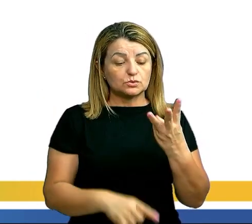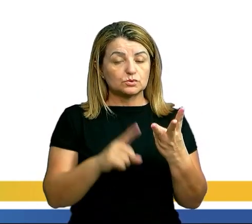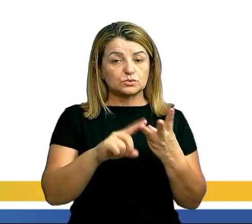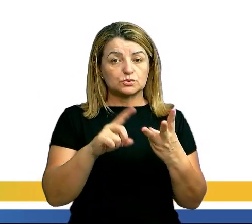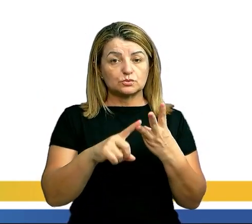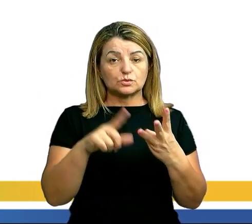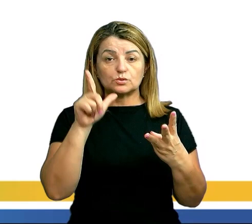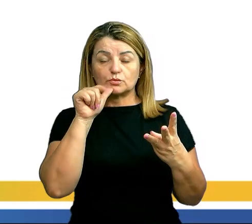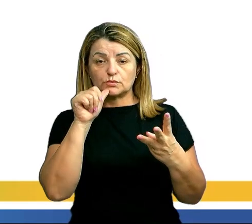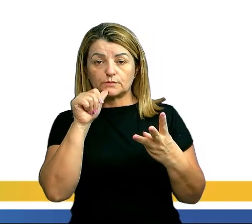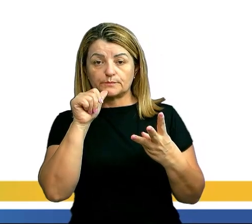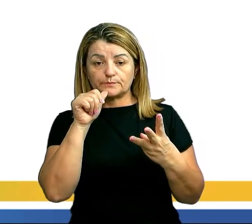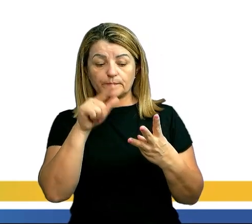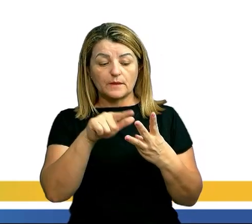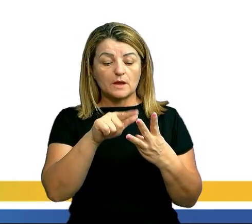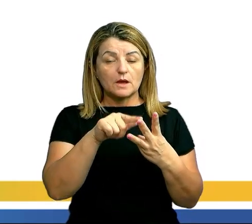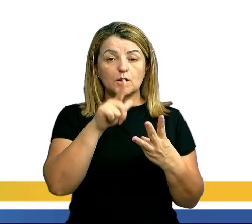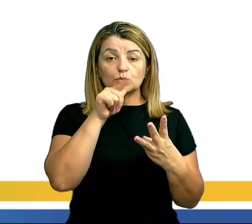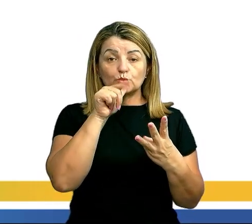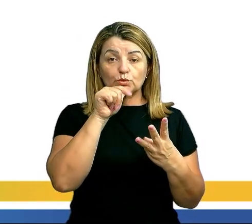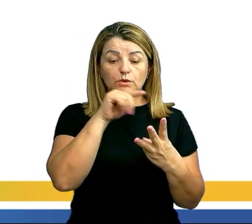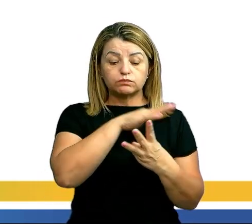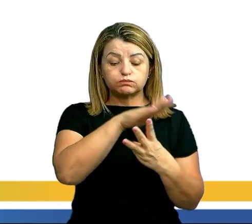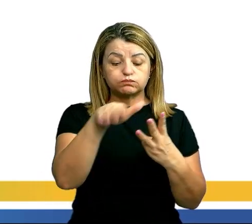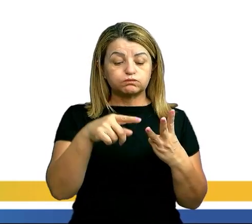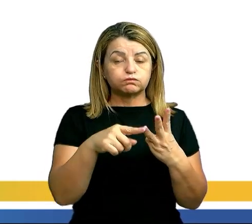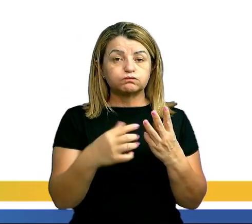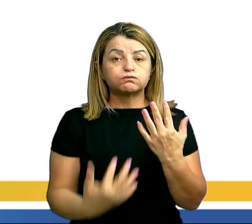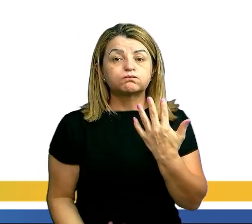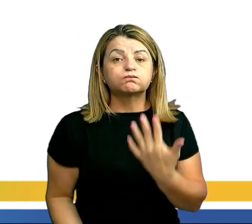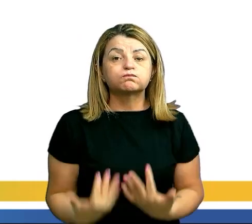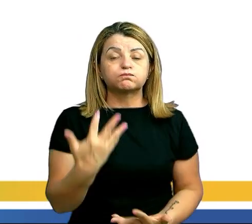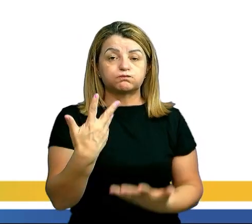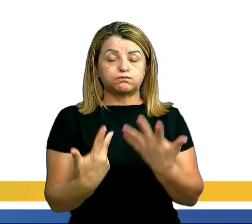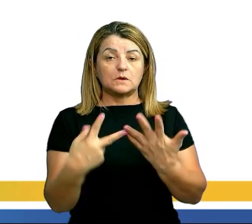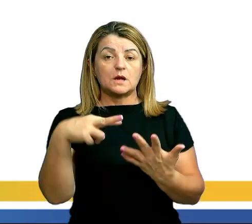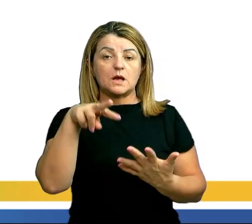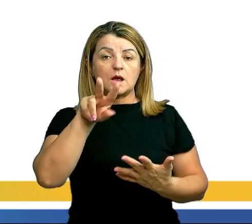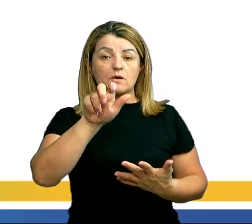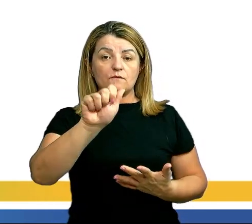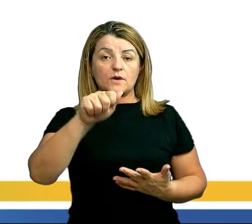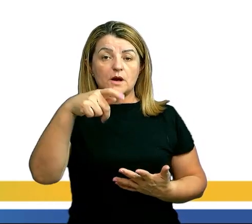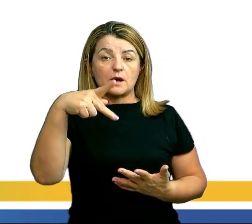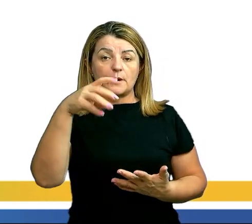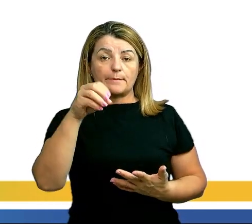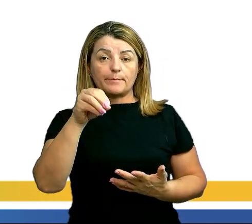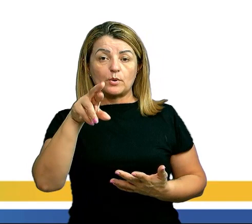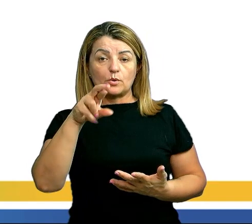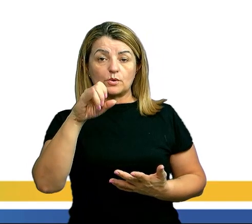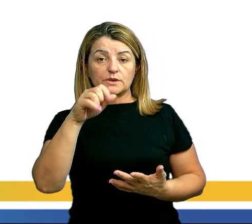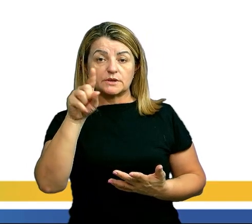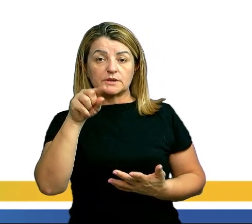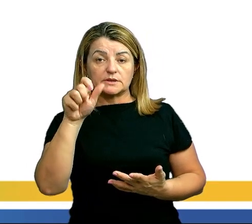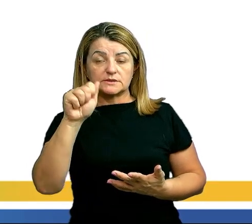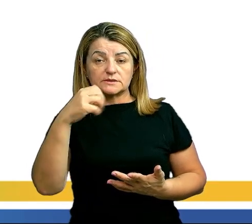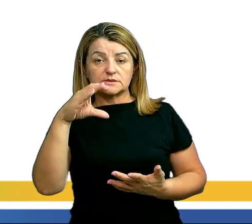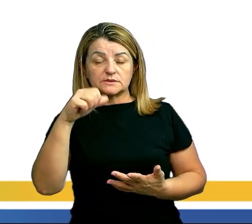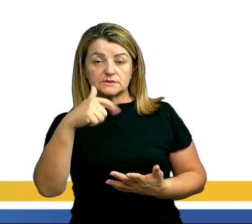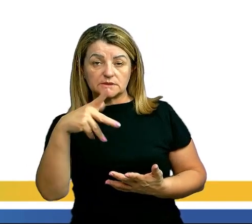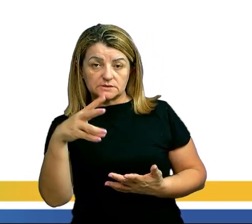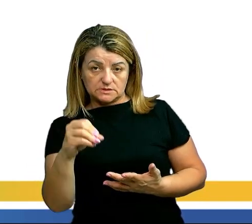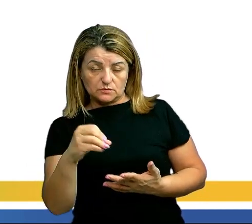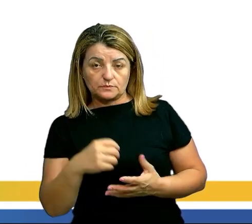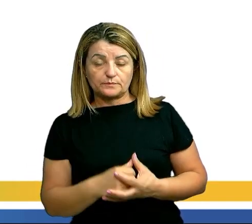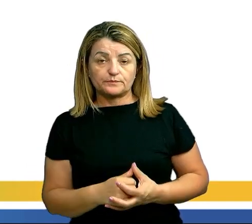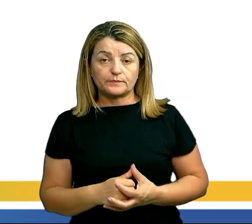Quando ele sai do líquido para o gasoso, ele está passando por um processo de vaporização. Já quando o corpo sai do sólido para o